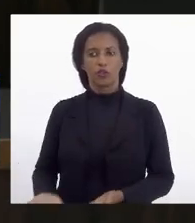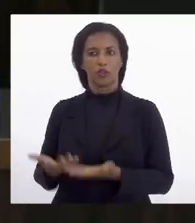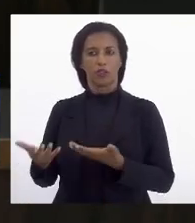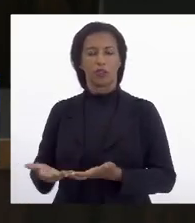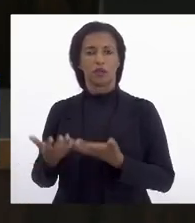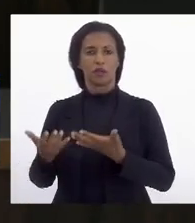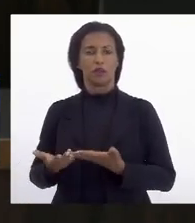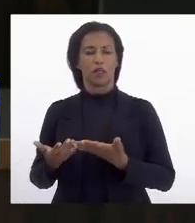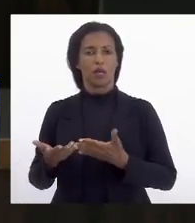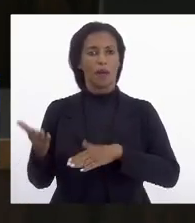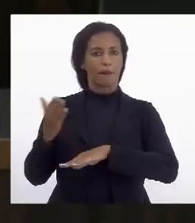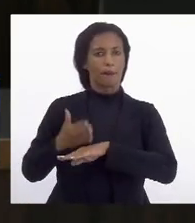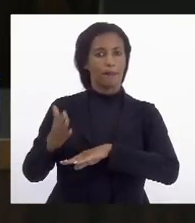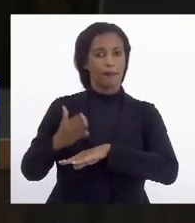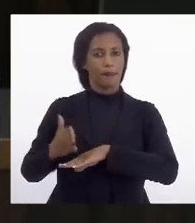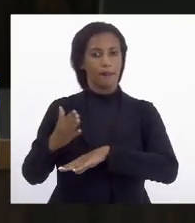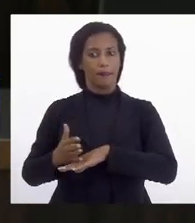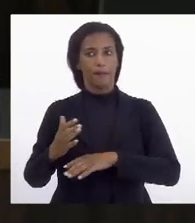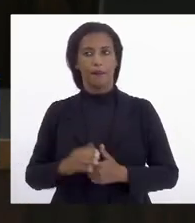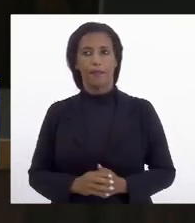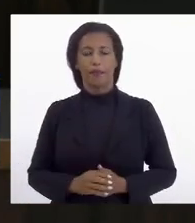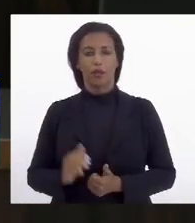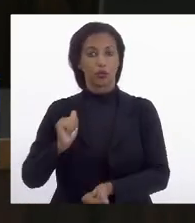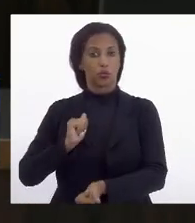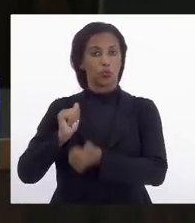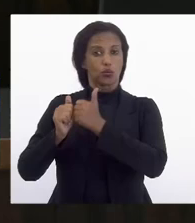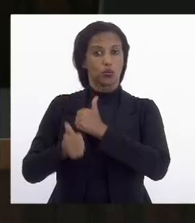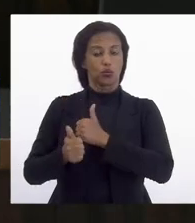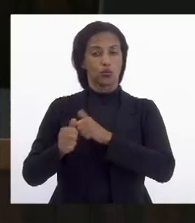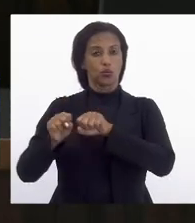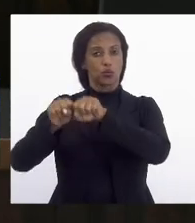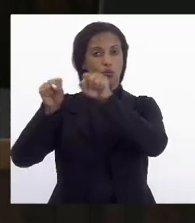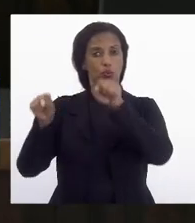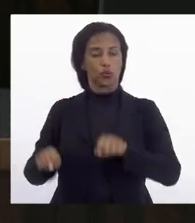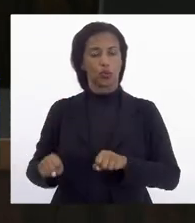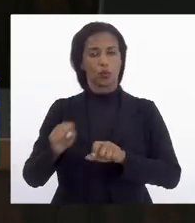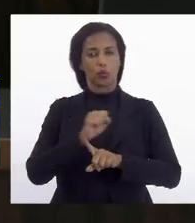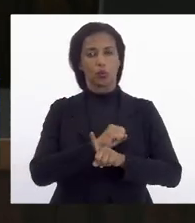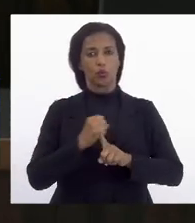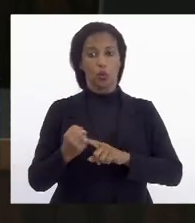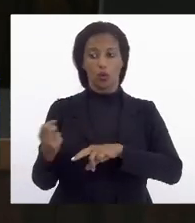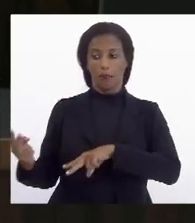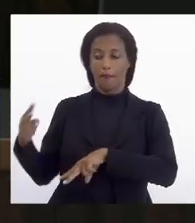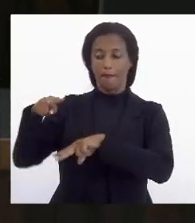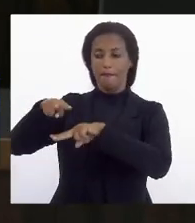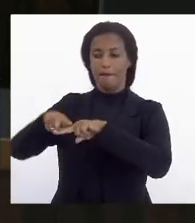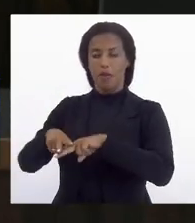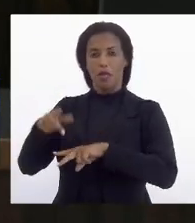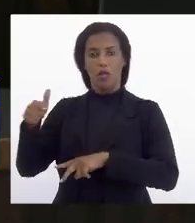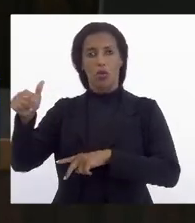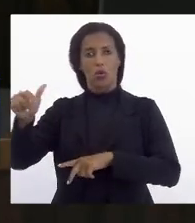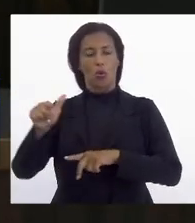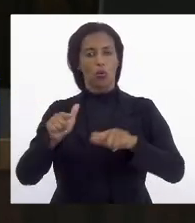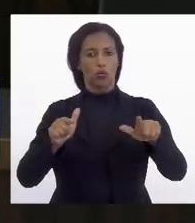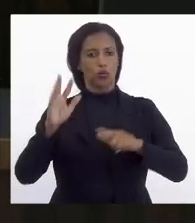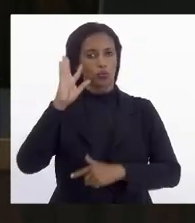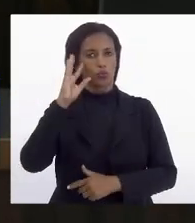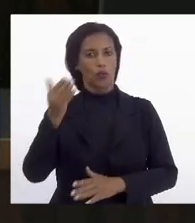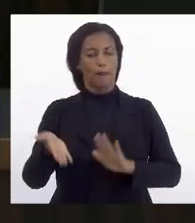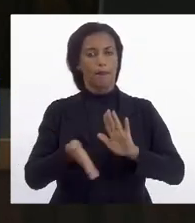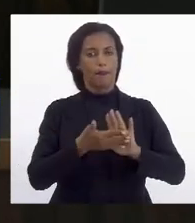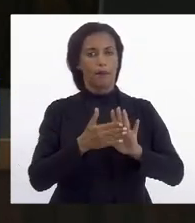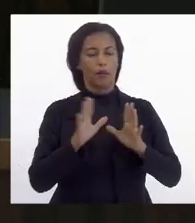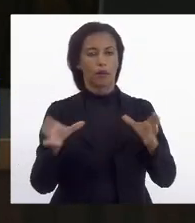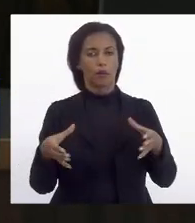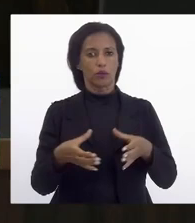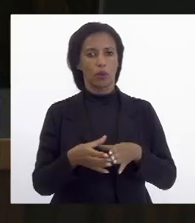a prática desportiva do sistema socioeducativo e da outras providências pareceres das